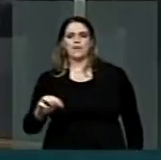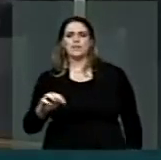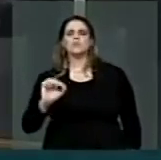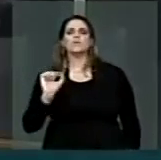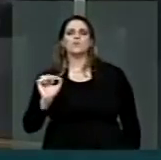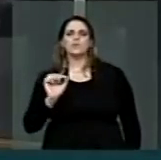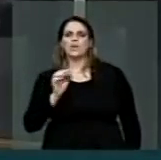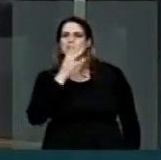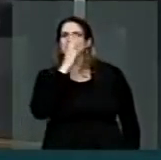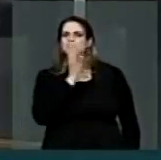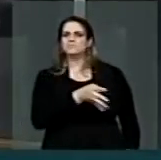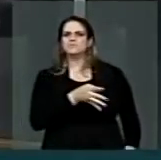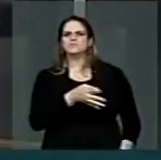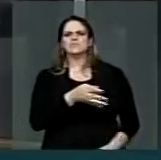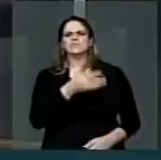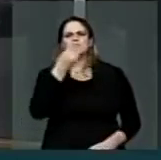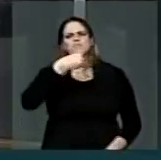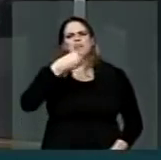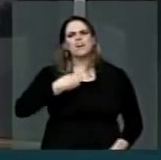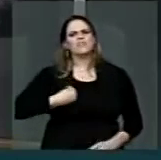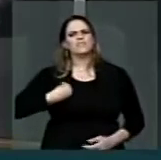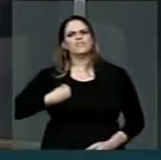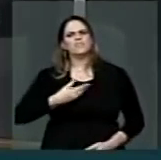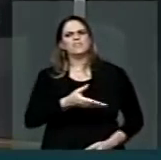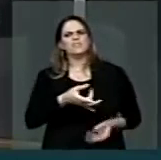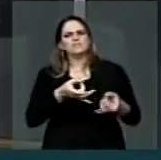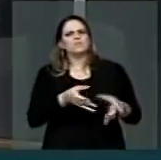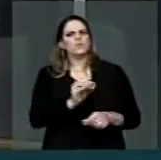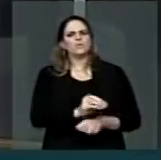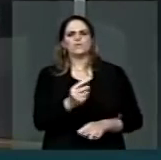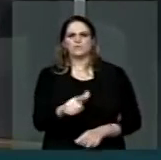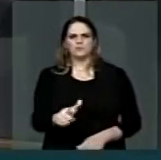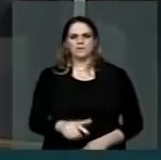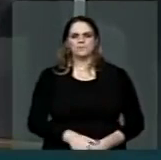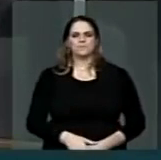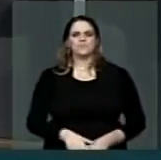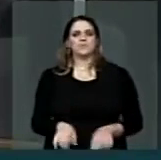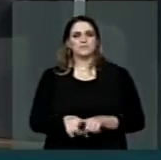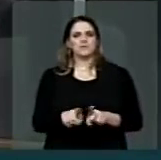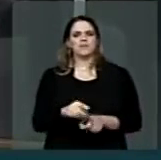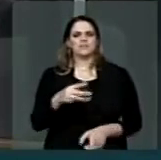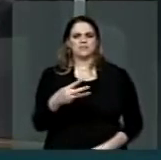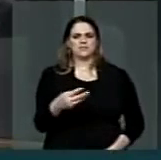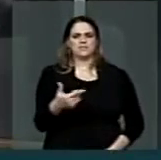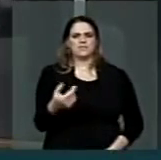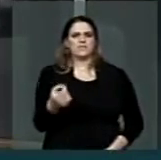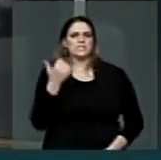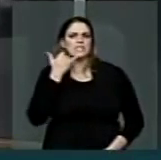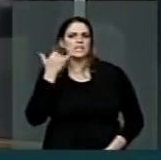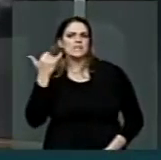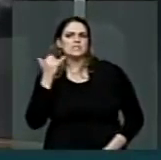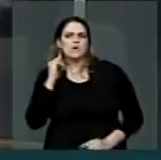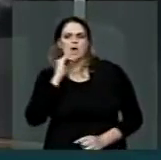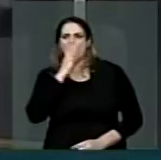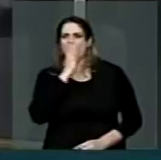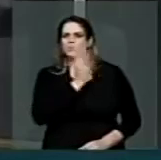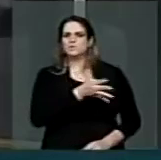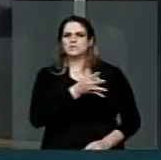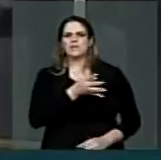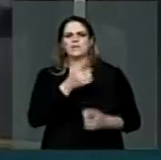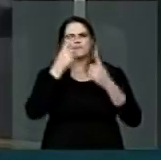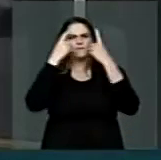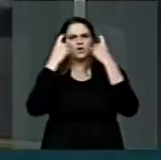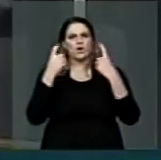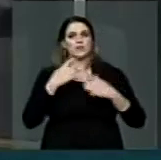pessoal ou socioeconômica. Relatou também que foram 321 ligações denunciando violência física e